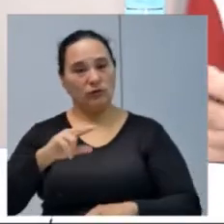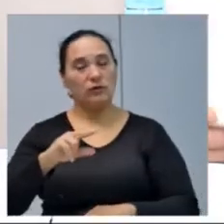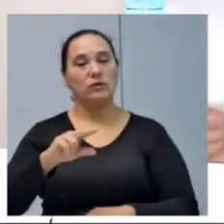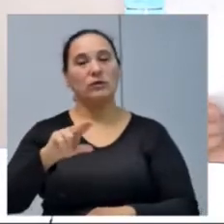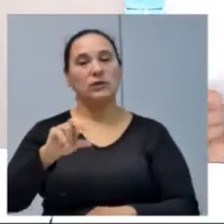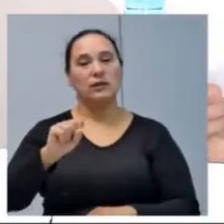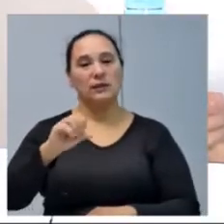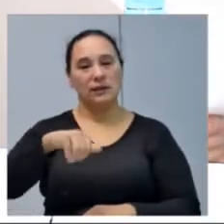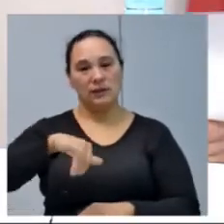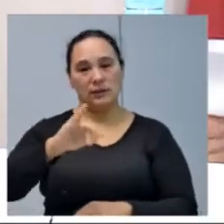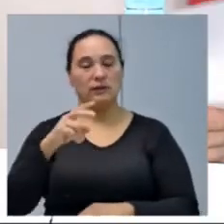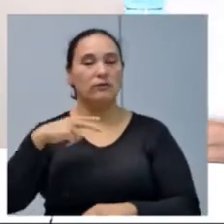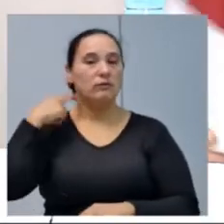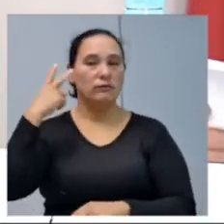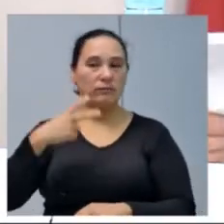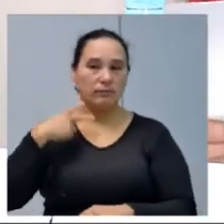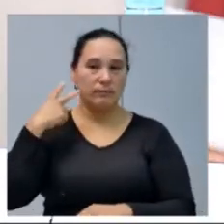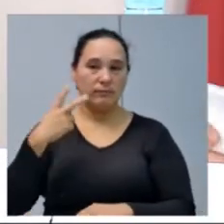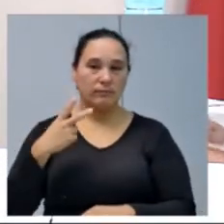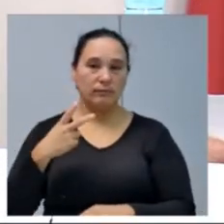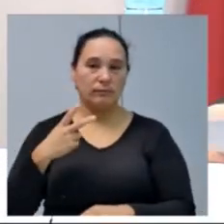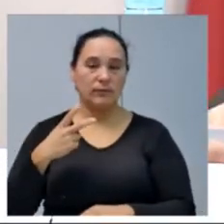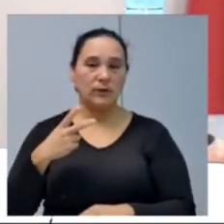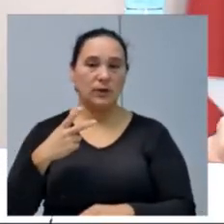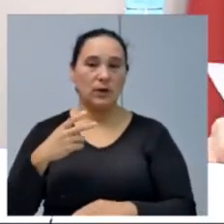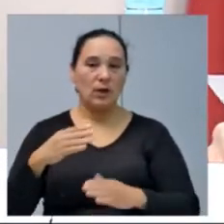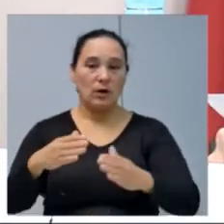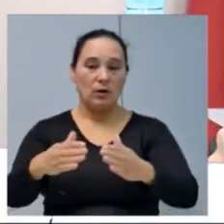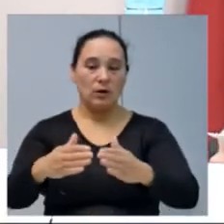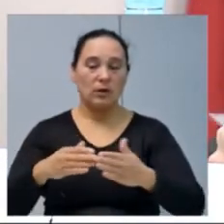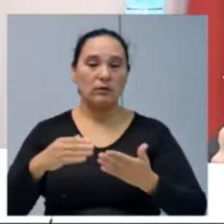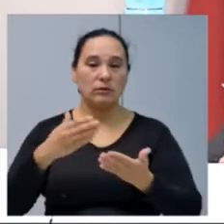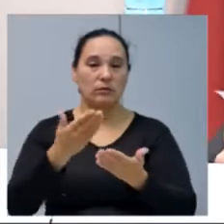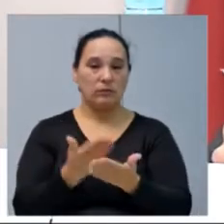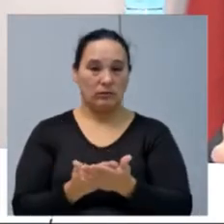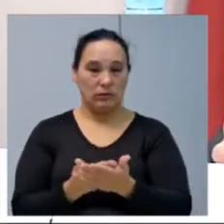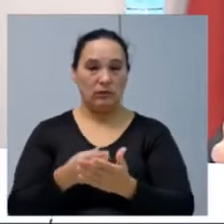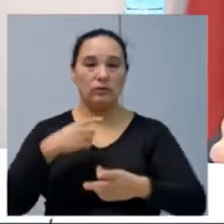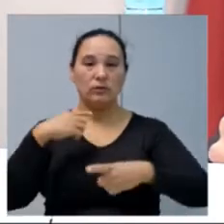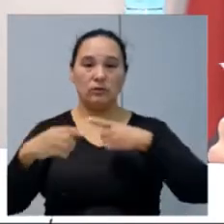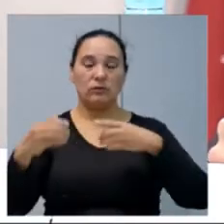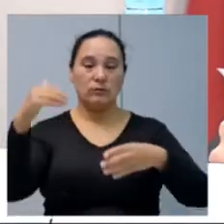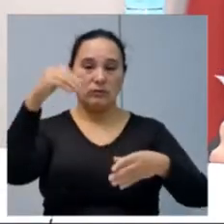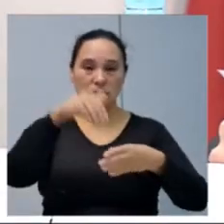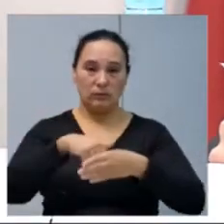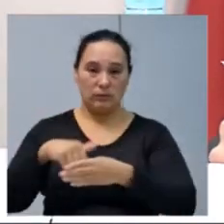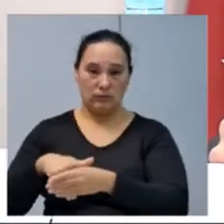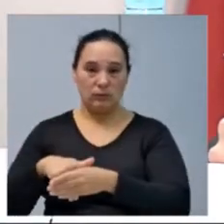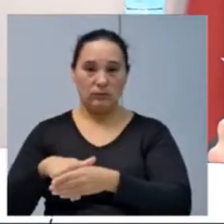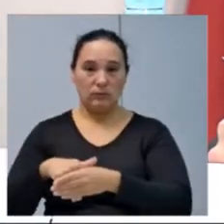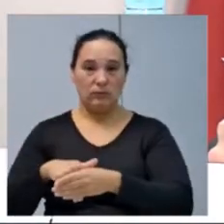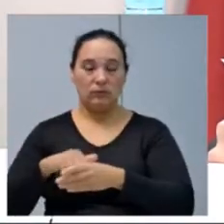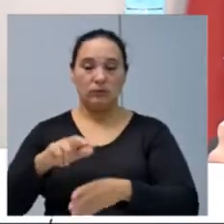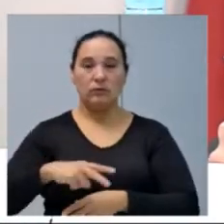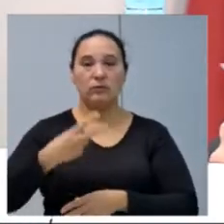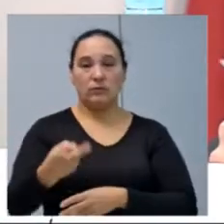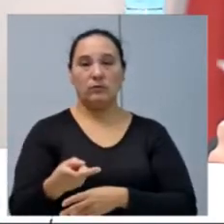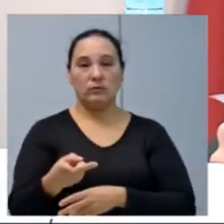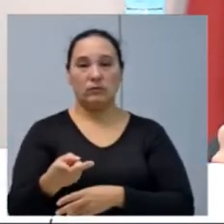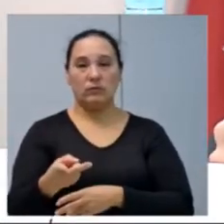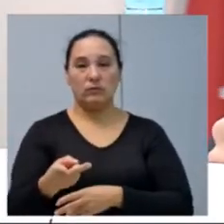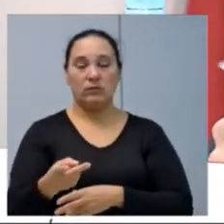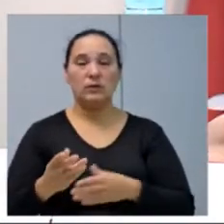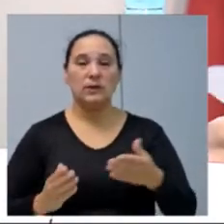Senna, vereador. O requerimento está em discussão, em votação. Os contrários se manifestem.